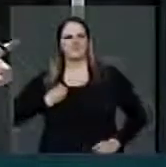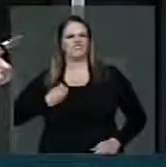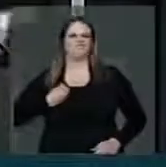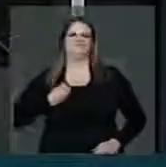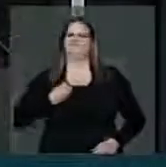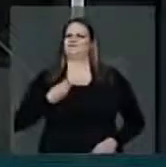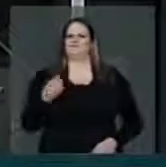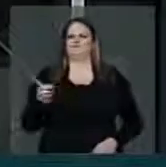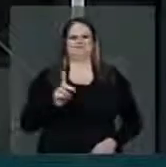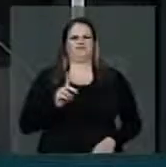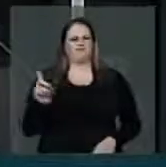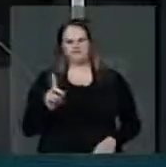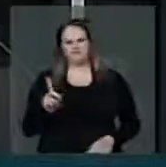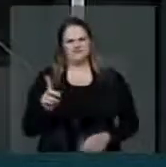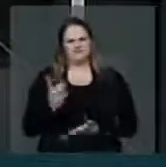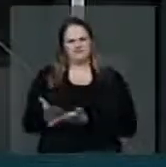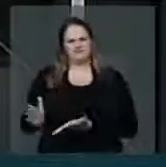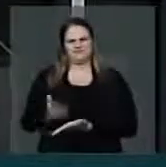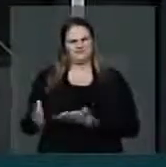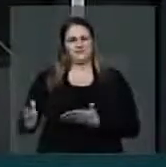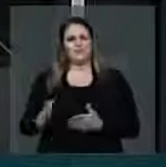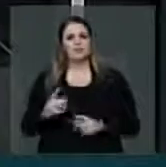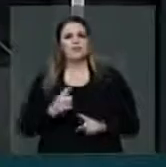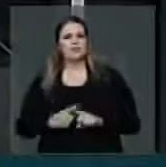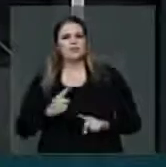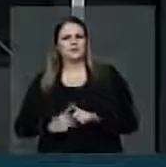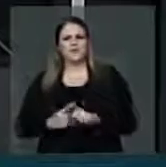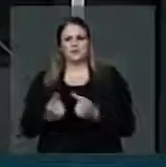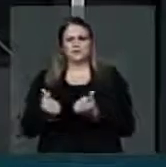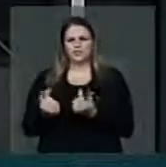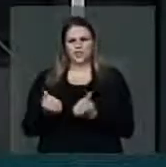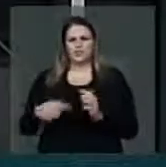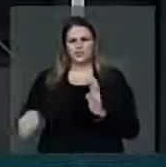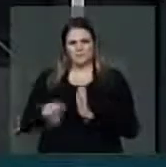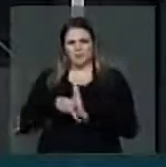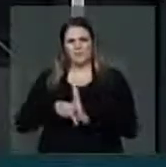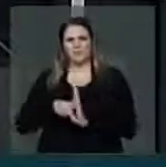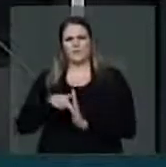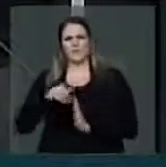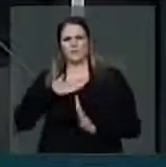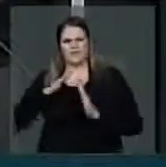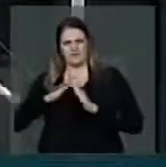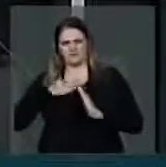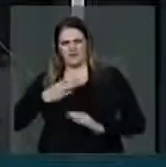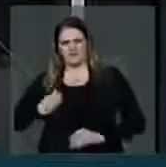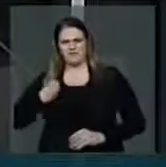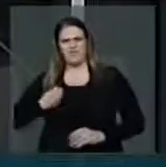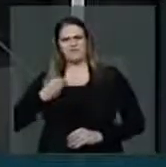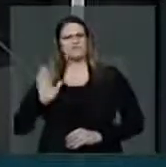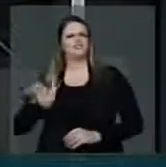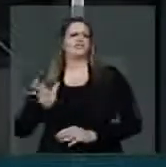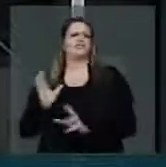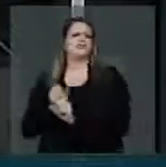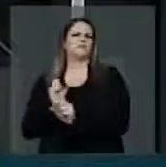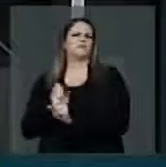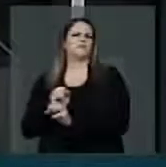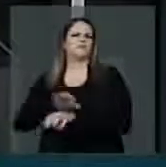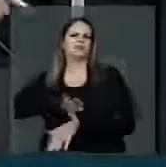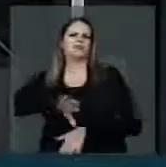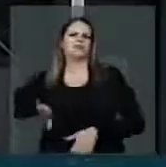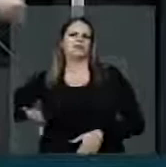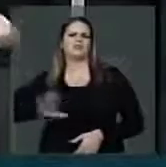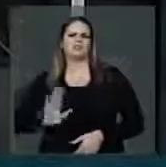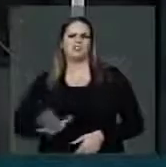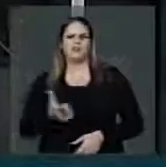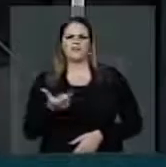não tem nada disso, até porque o recurso destinado à minha casa, minha vida foi, inclusive, contingenciado. Os 20